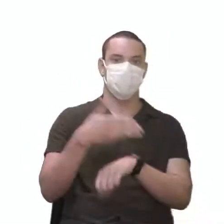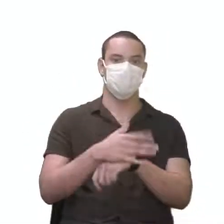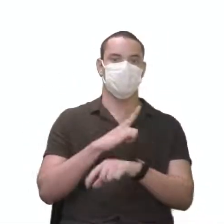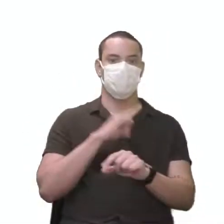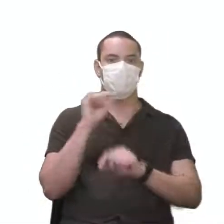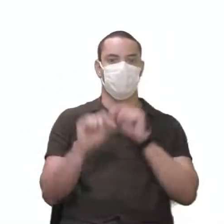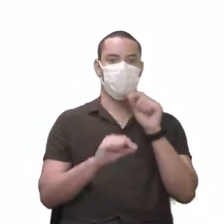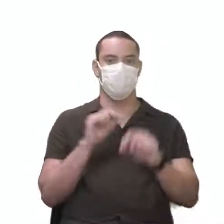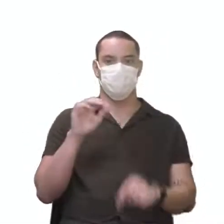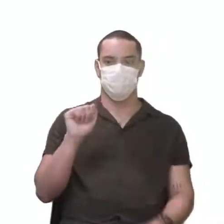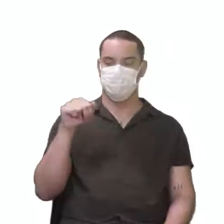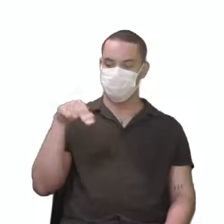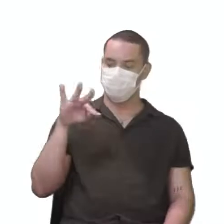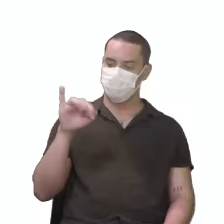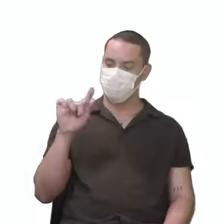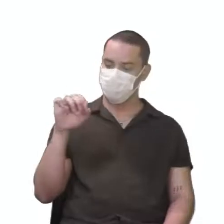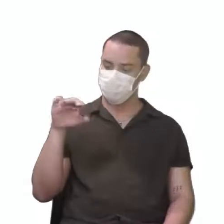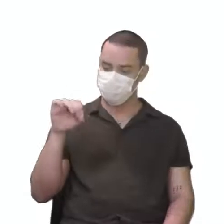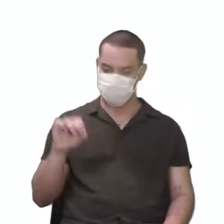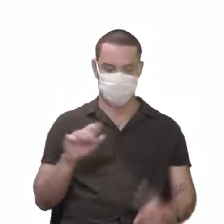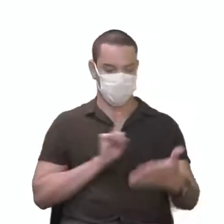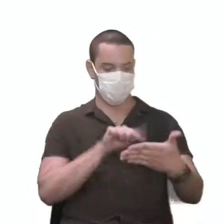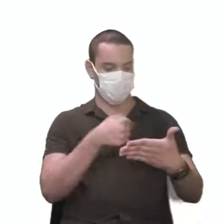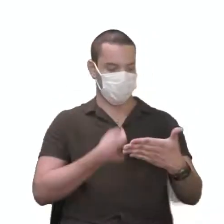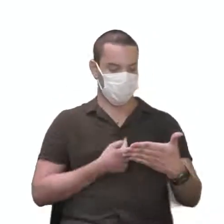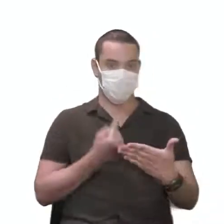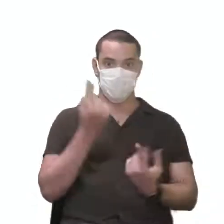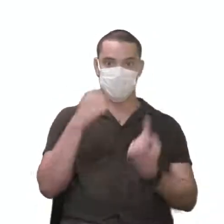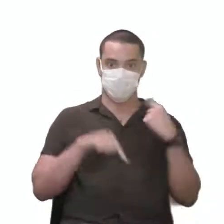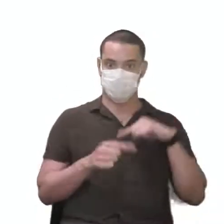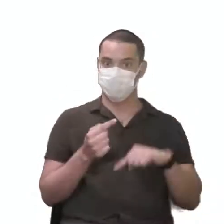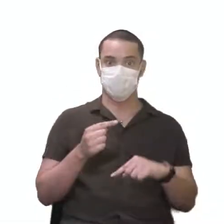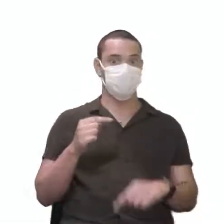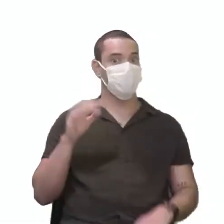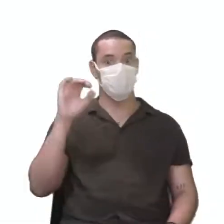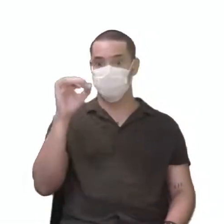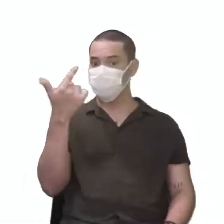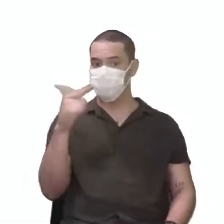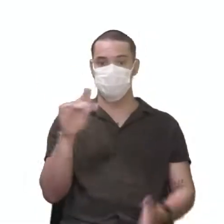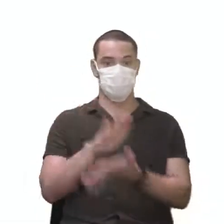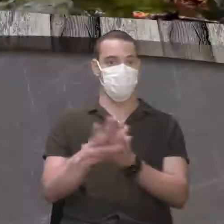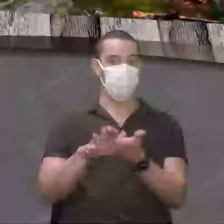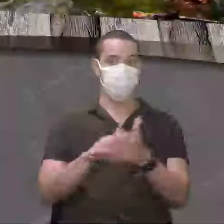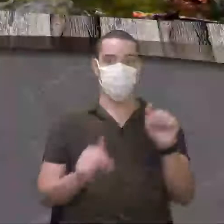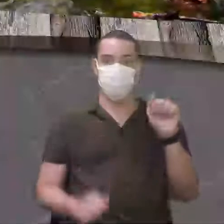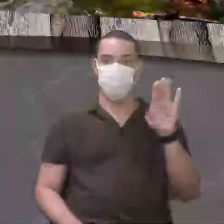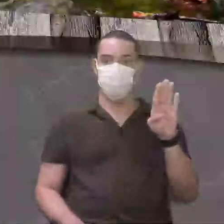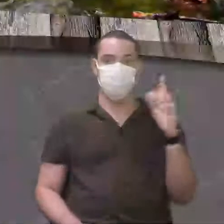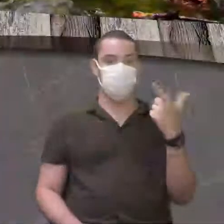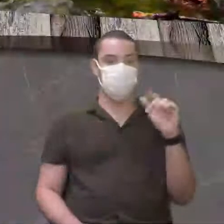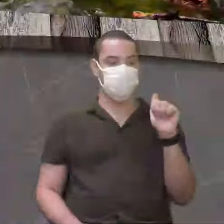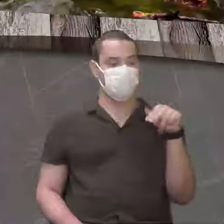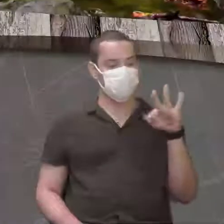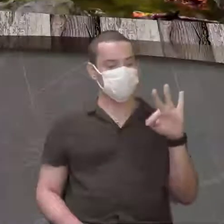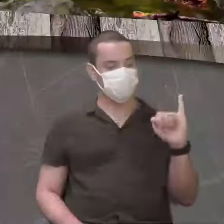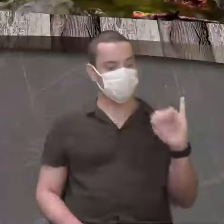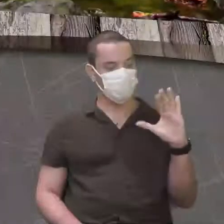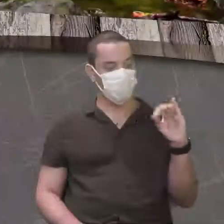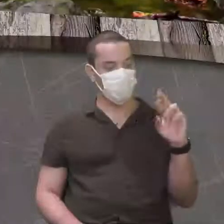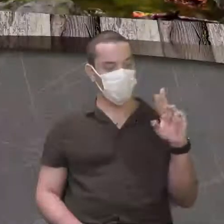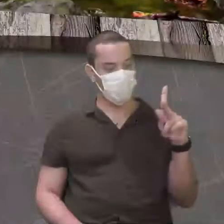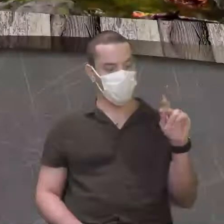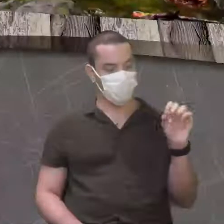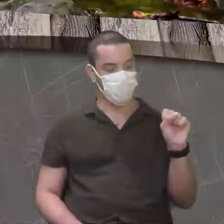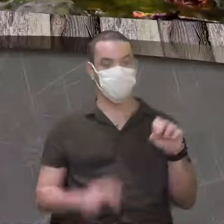ter antígenos e anticorpos. O O não tem antígenos de forma nenhuma e o AB não tem anticorpos. Então,